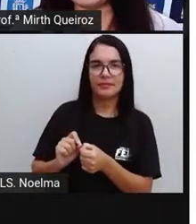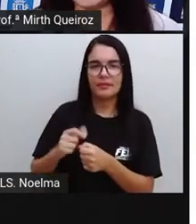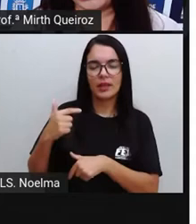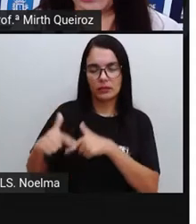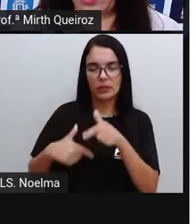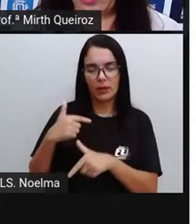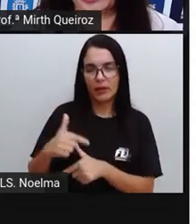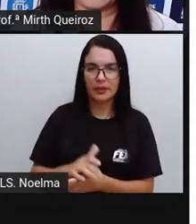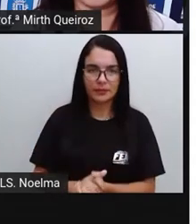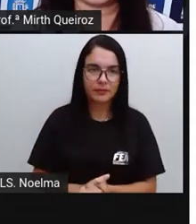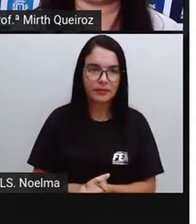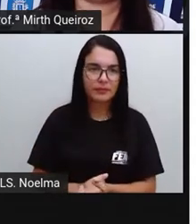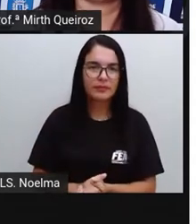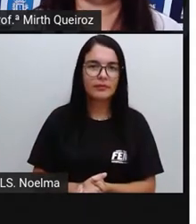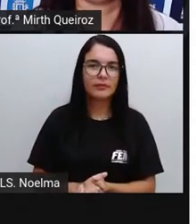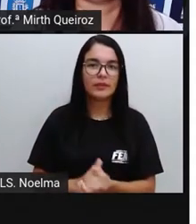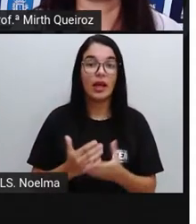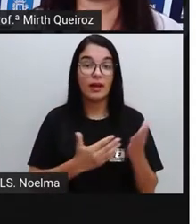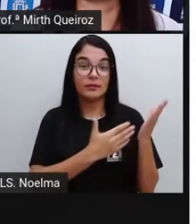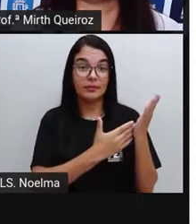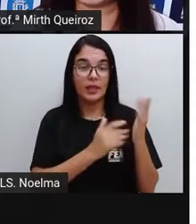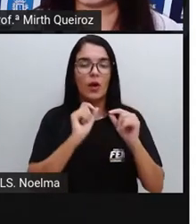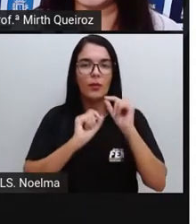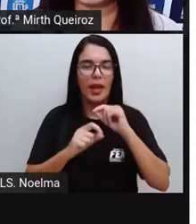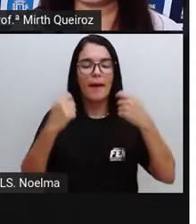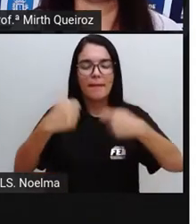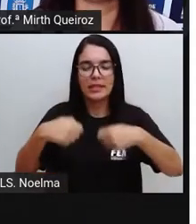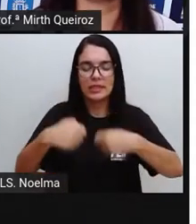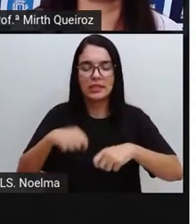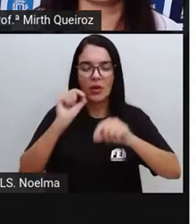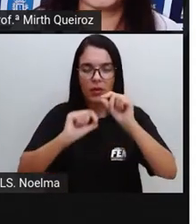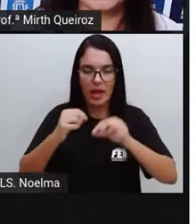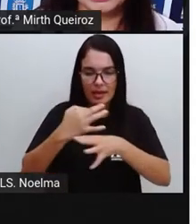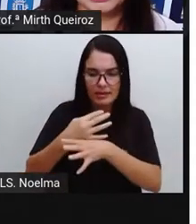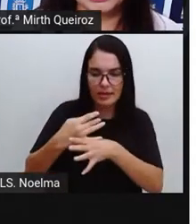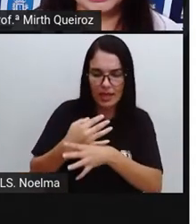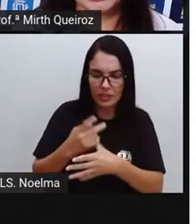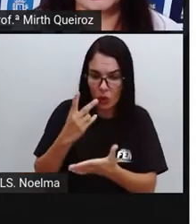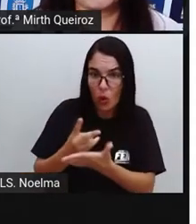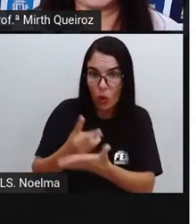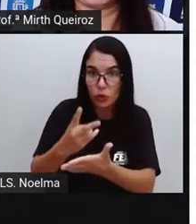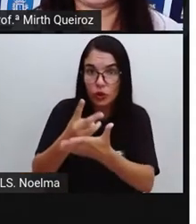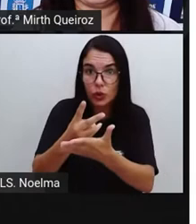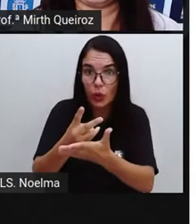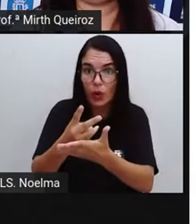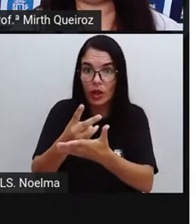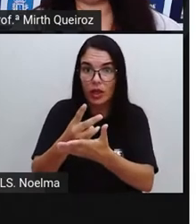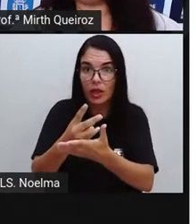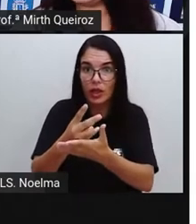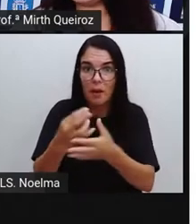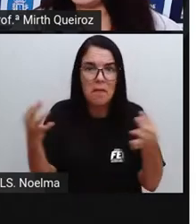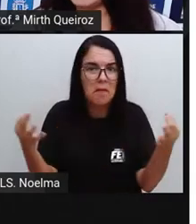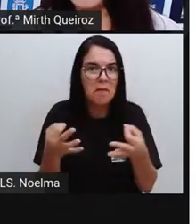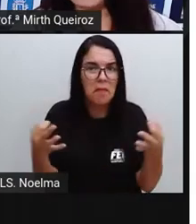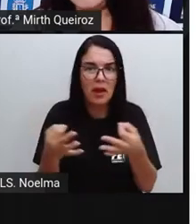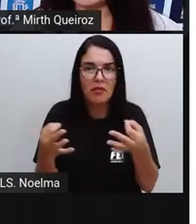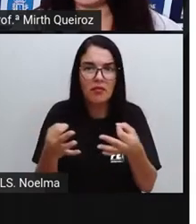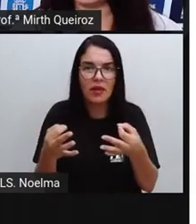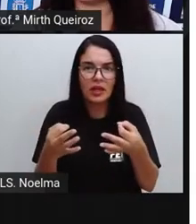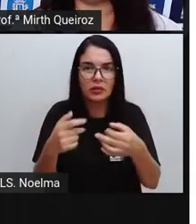serviços públicos Para que as cidades, elas sejam mantidas em perfeito